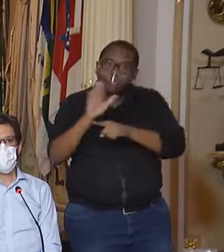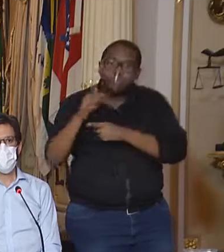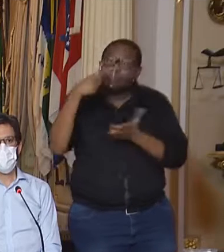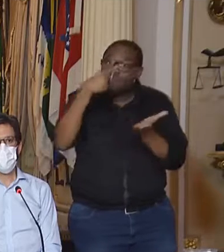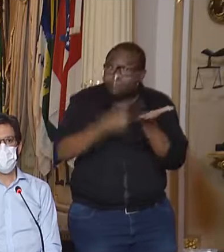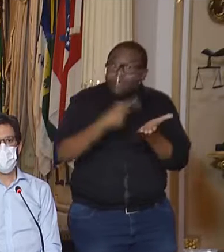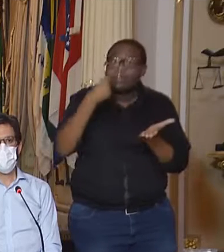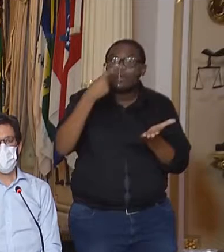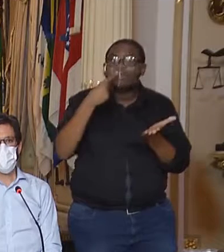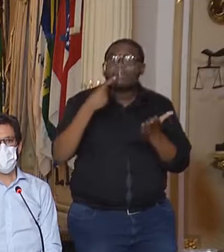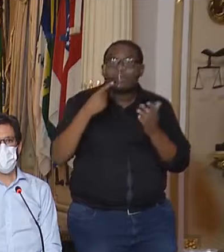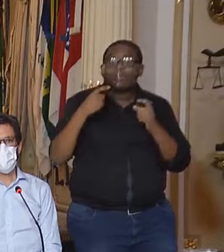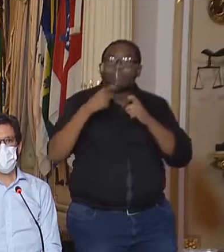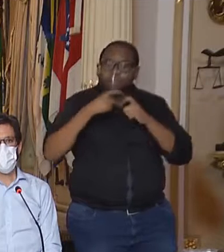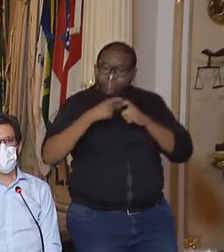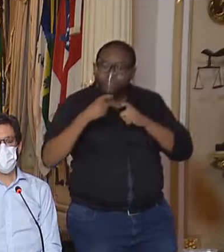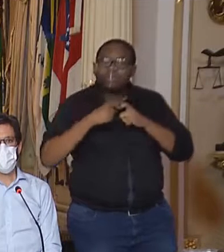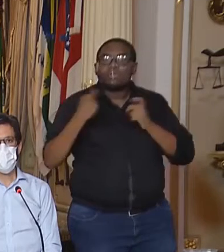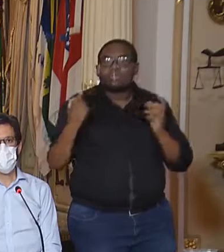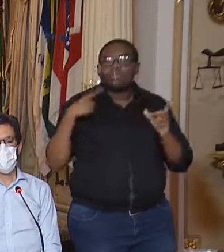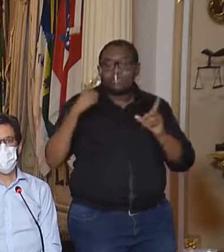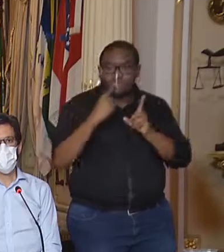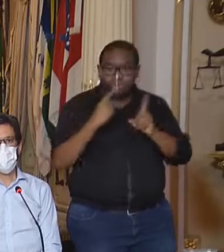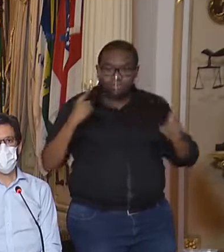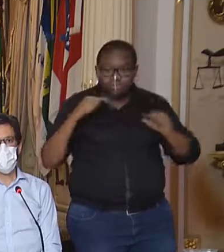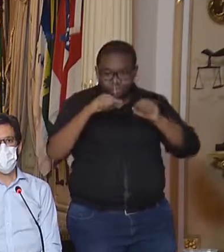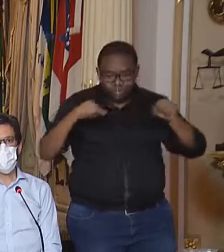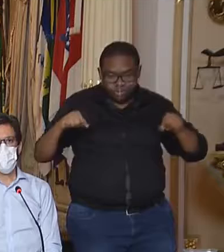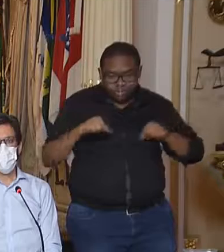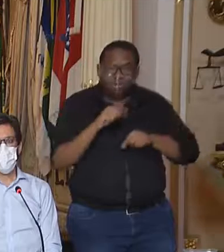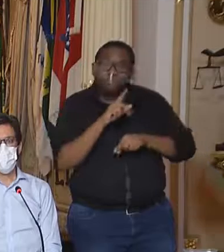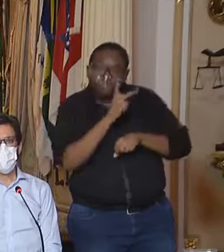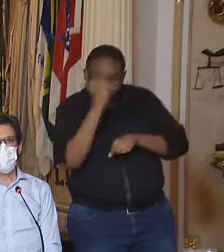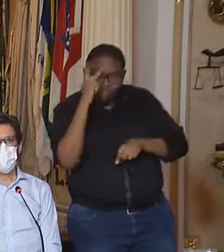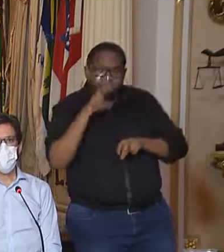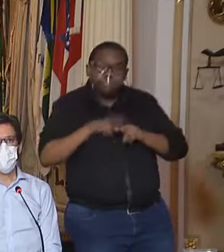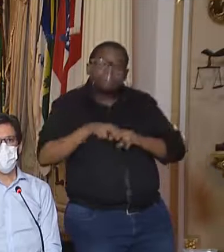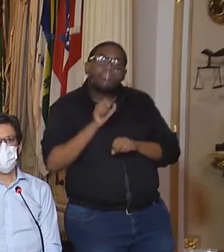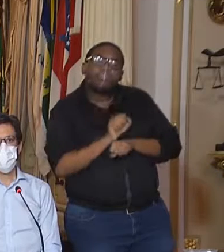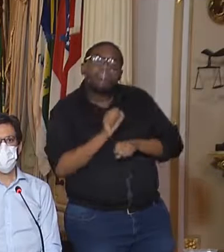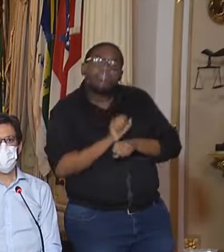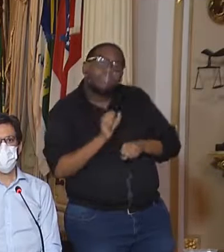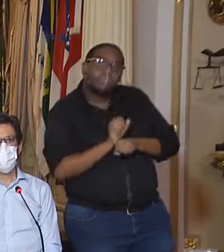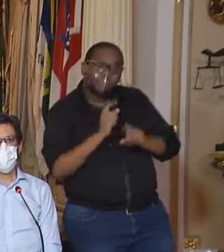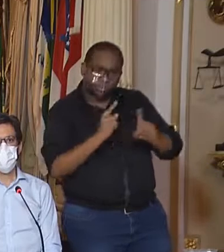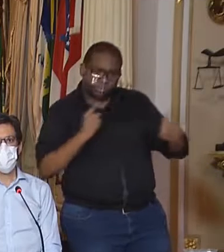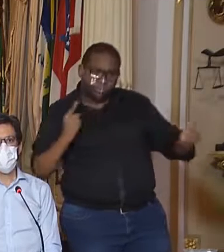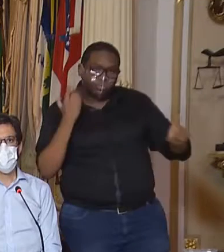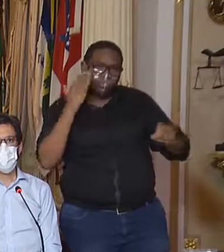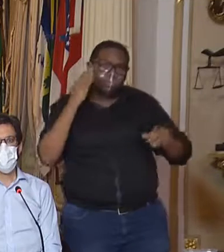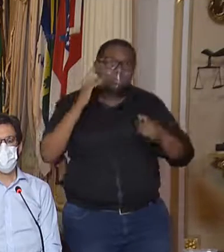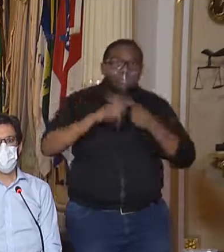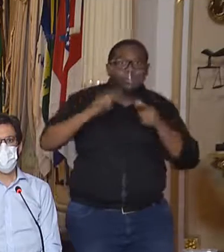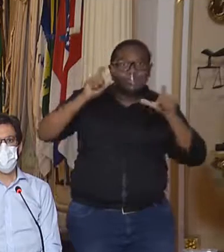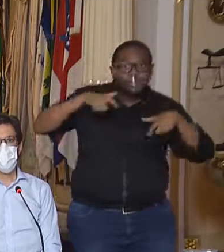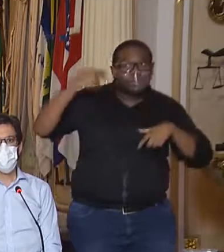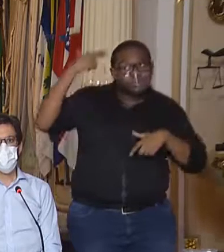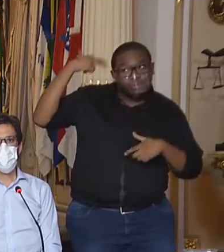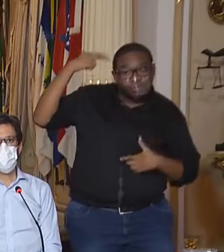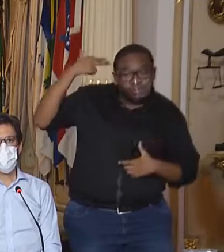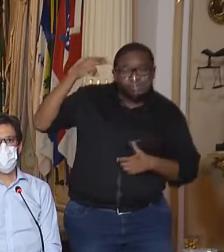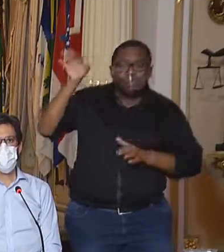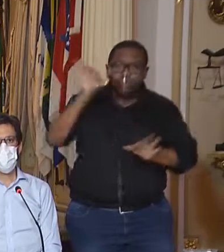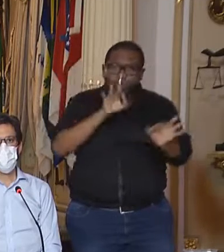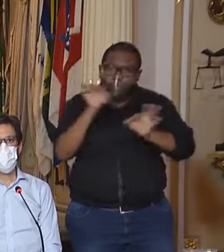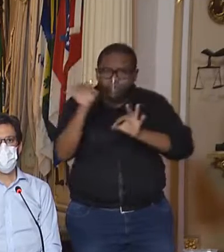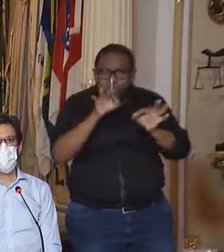consultas, com o distanciamento nas salas de espera. Mais recentemente, vimos os salões de beleza também fazendo